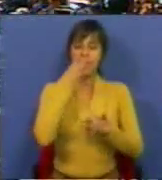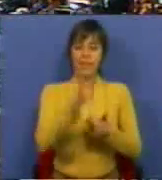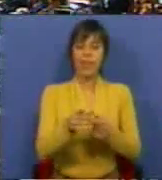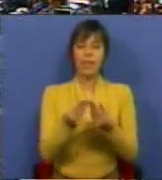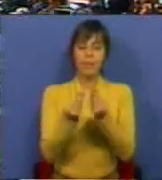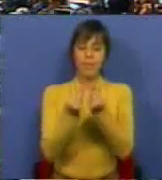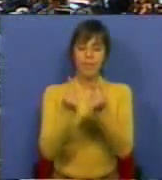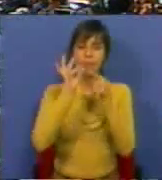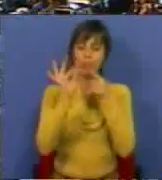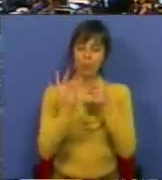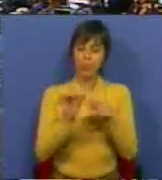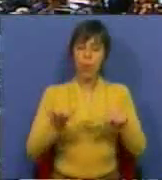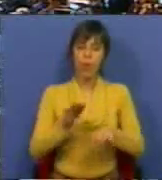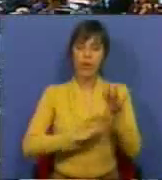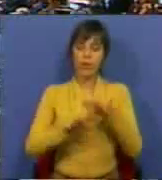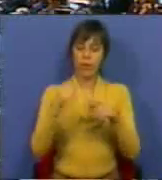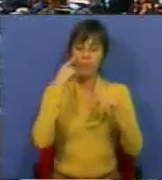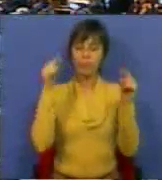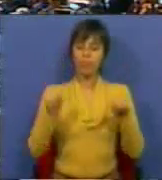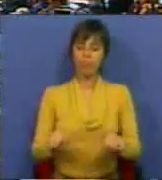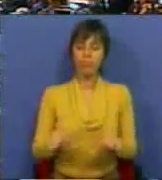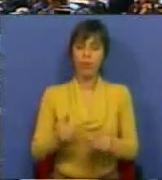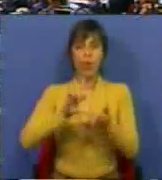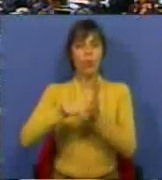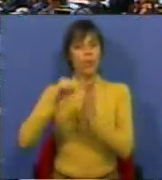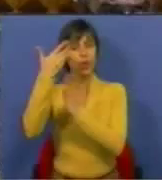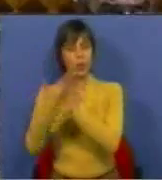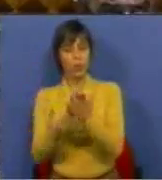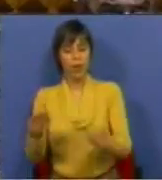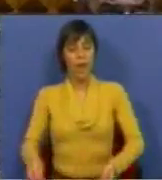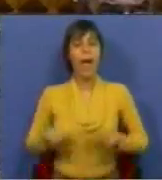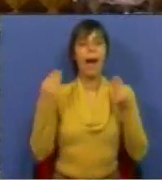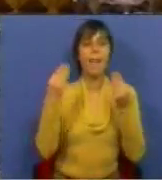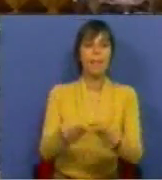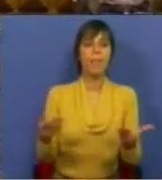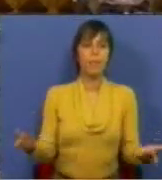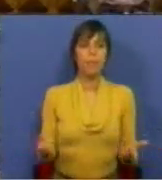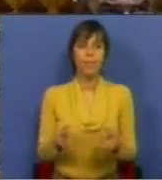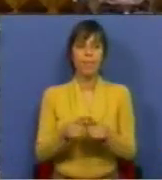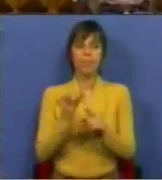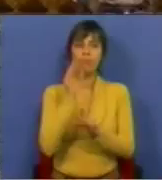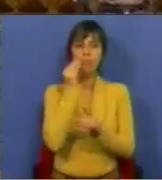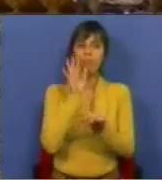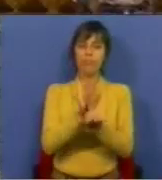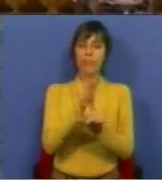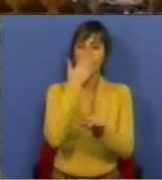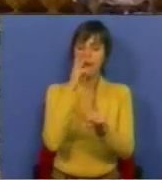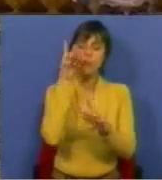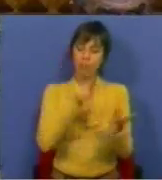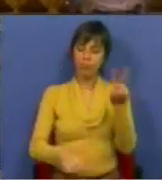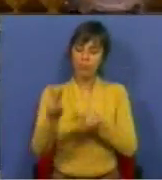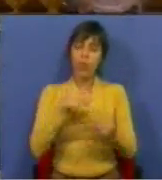caracterização que foi feita aqui hoje, nesta Câmara, mas também no projeto de resolução que foi apresentado, é uma caracterização que nos parece boa,